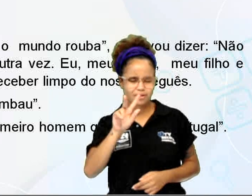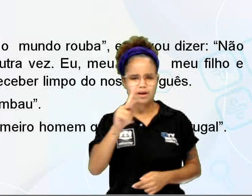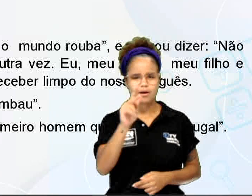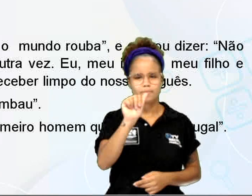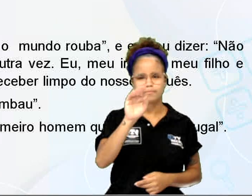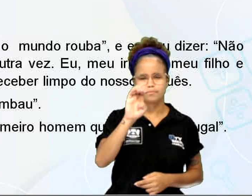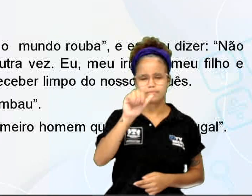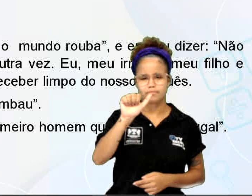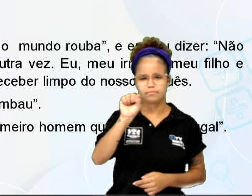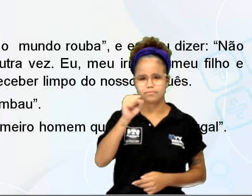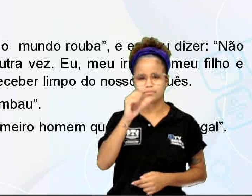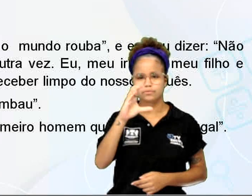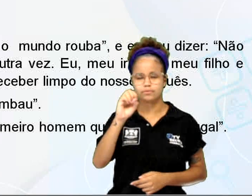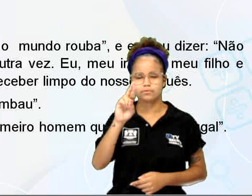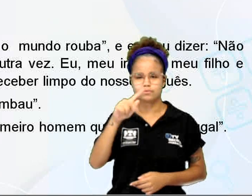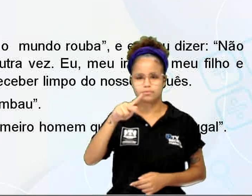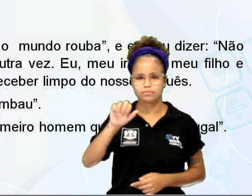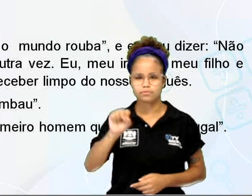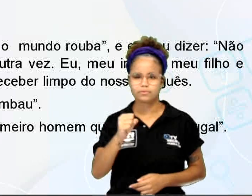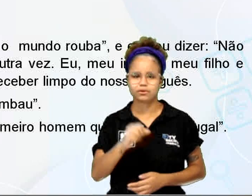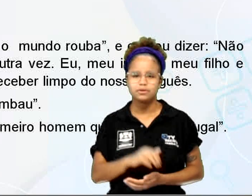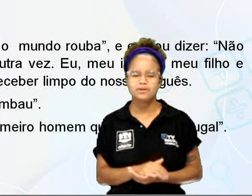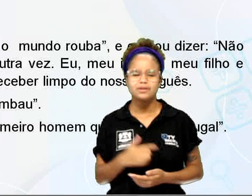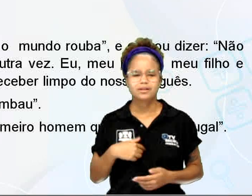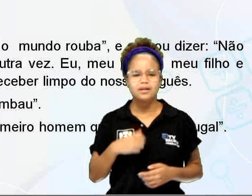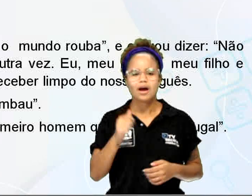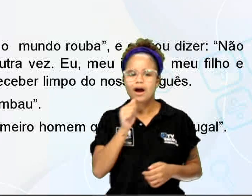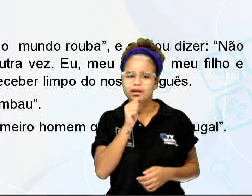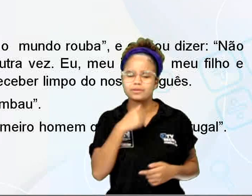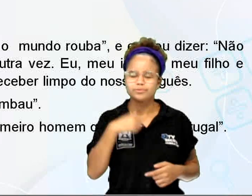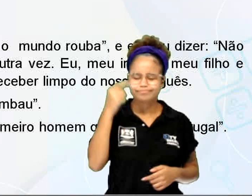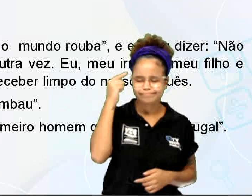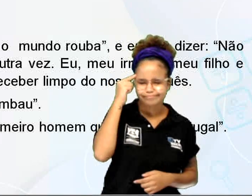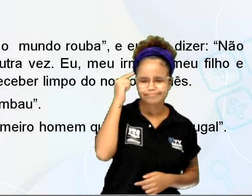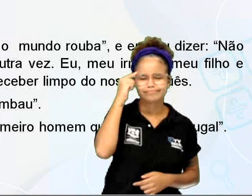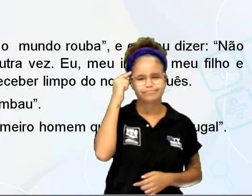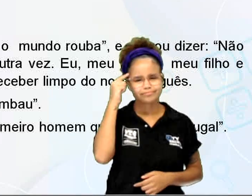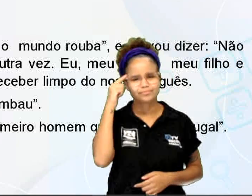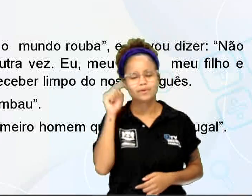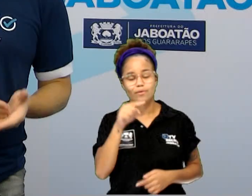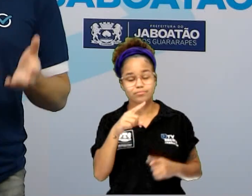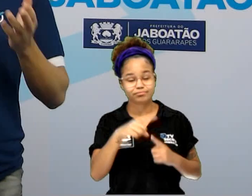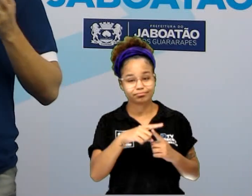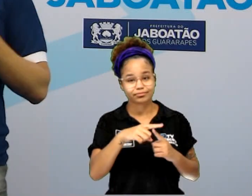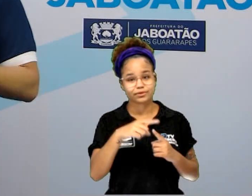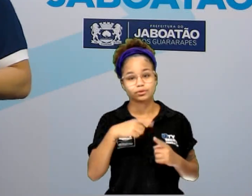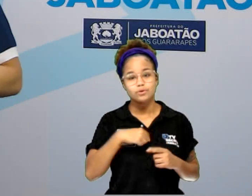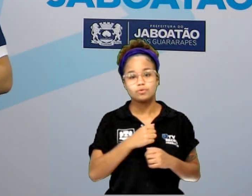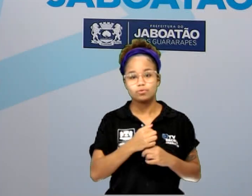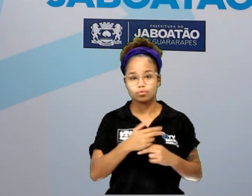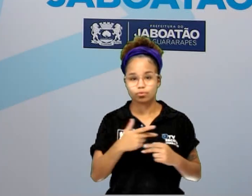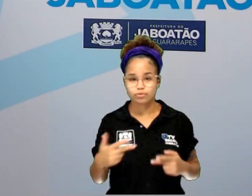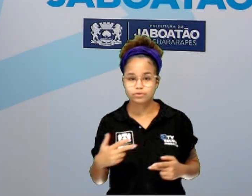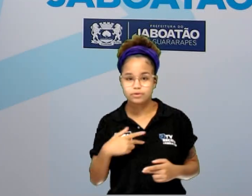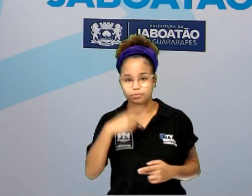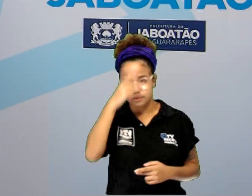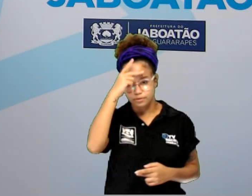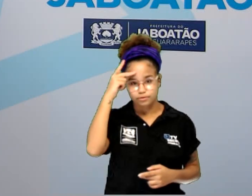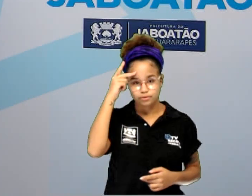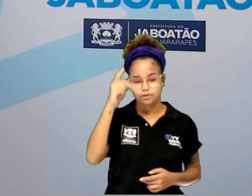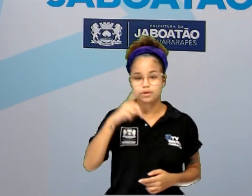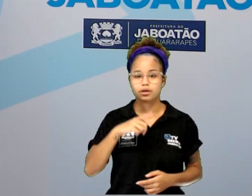e sobre a qual minha pobre lógica ainda insiste. Esse é o tipo de benefício que só o culpado interessará.